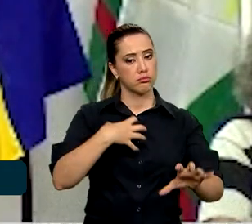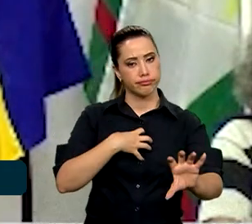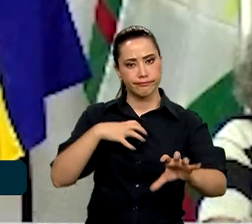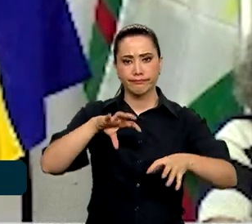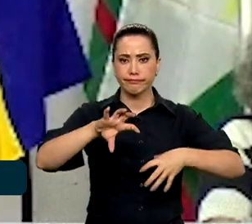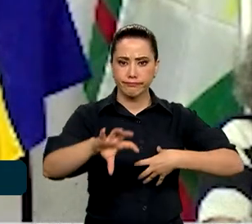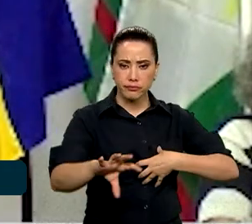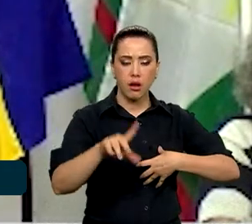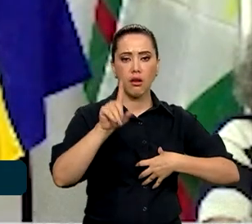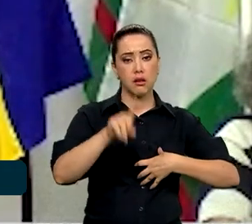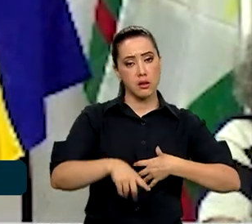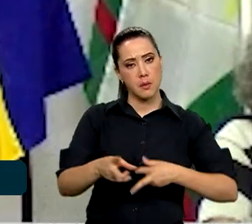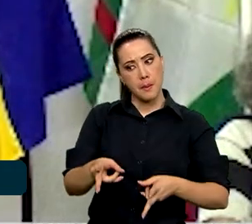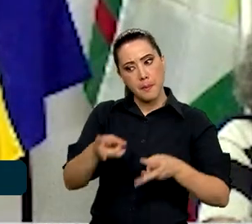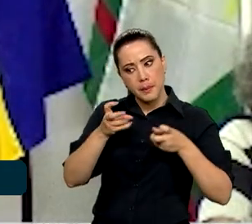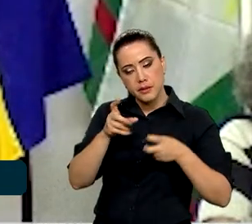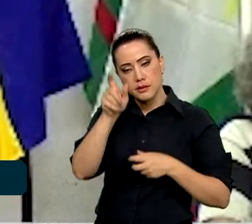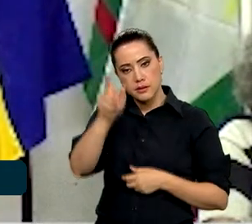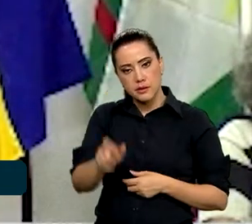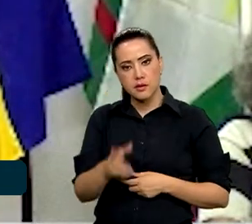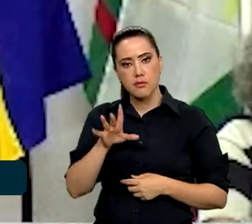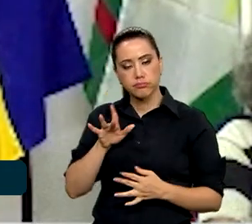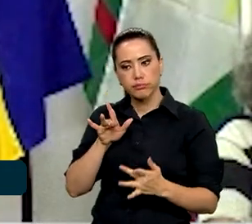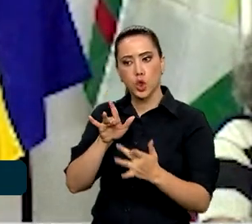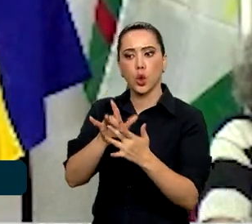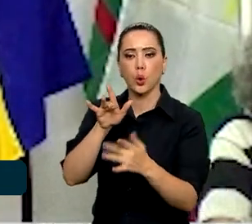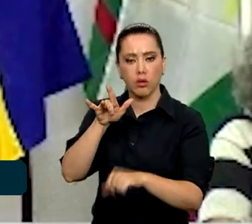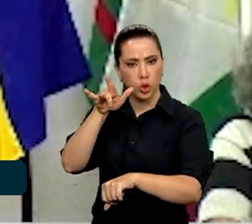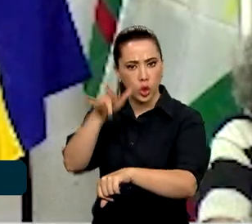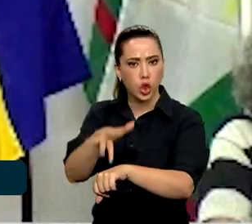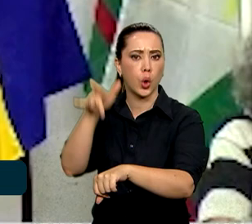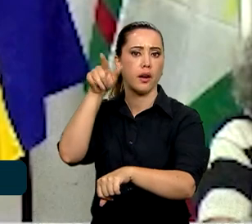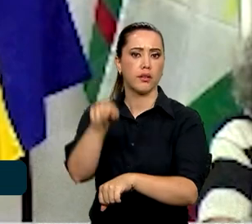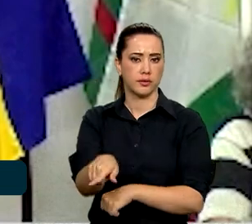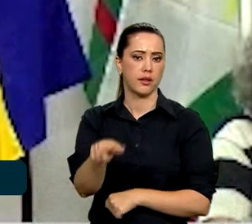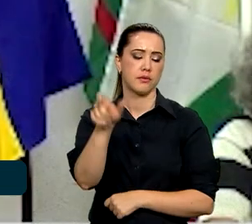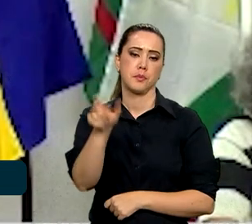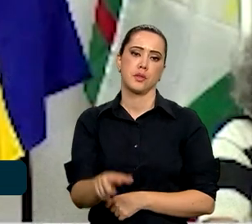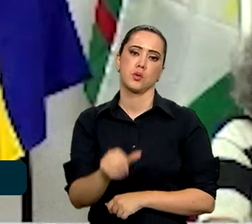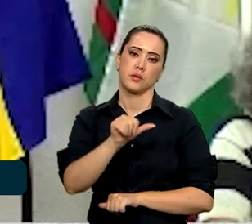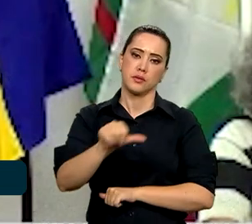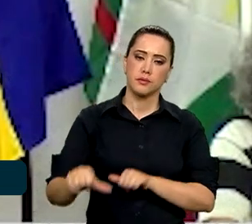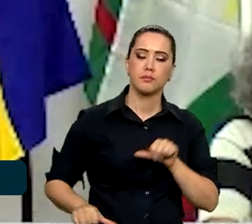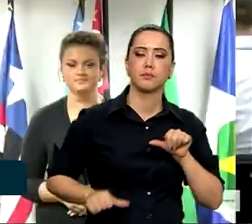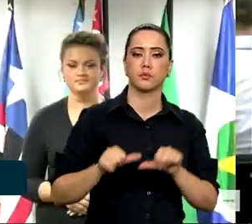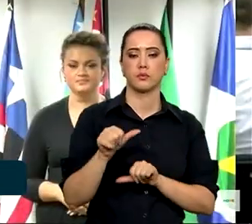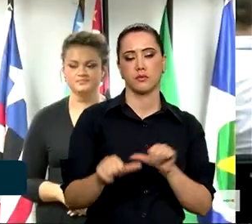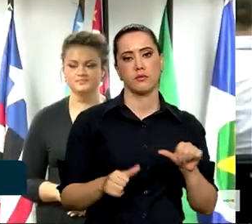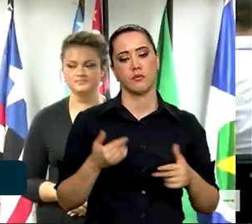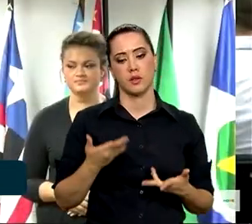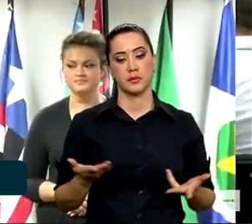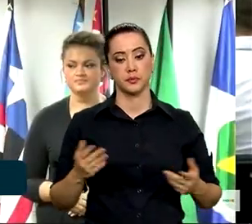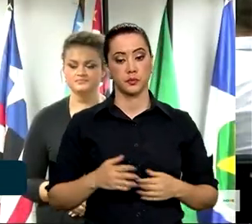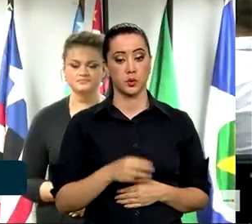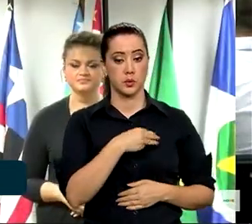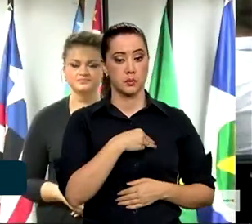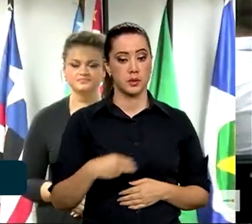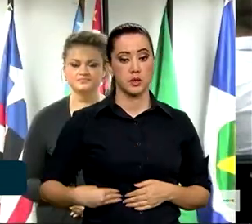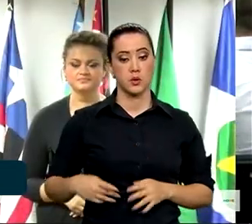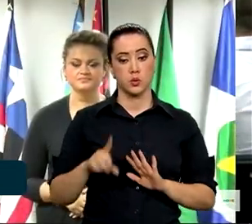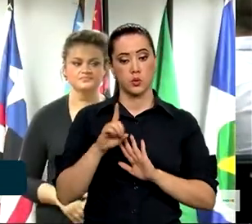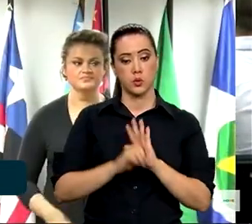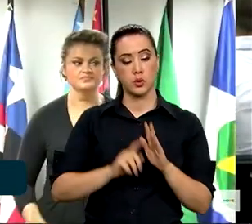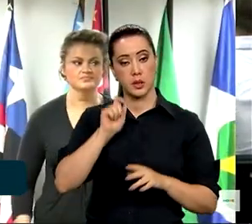gente transmiti-la de uma forma que possa afetar e que possa ser um meio de transformação. O ministro dos Direitos